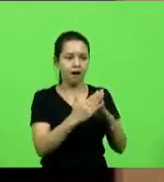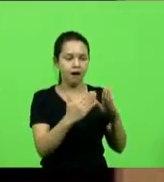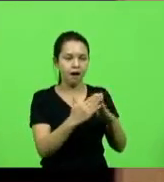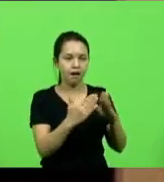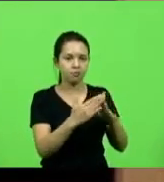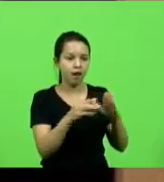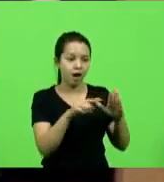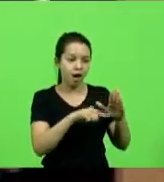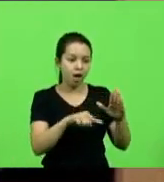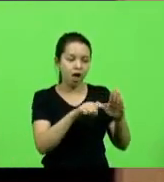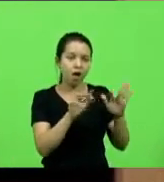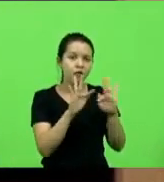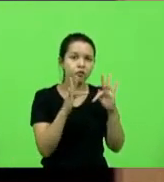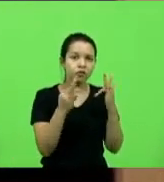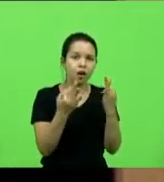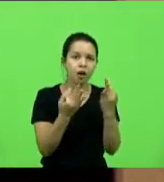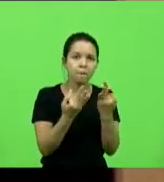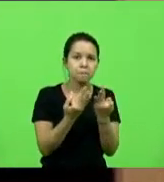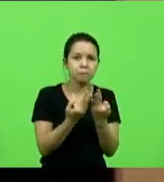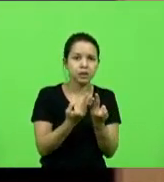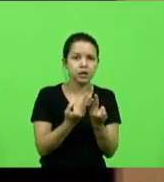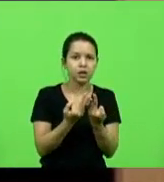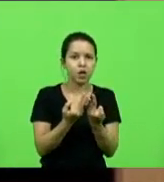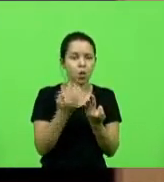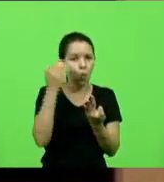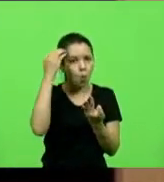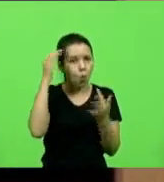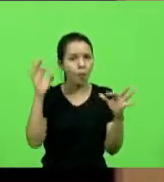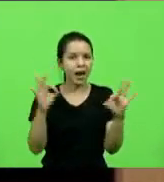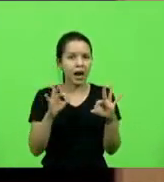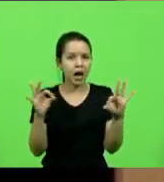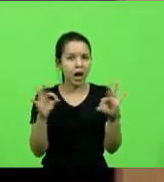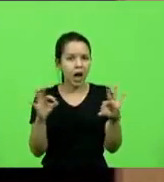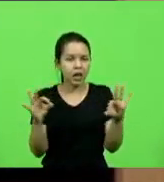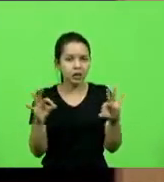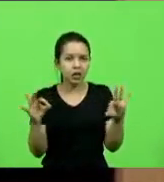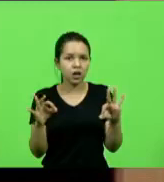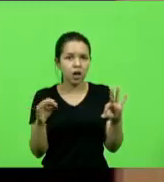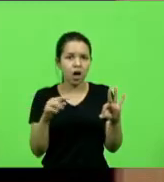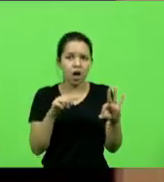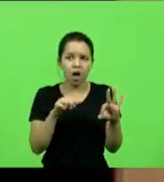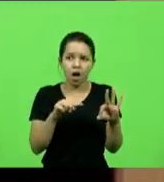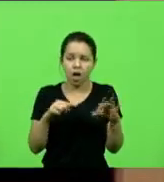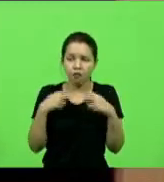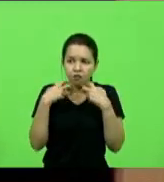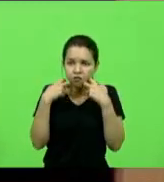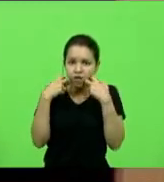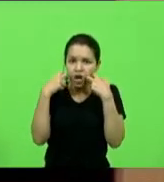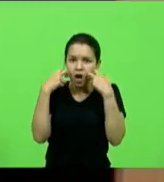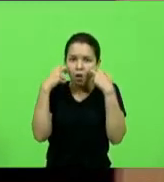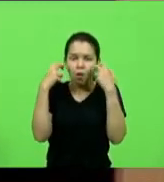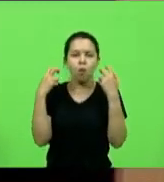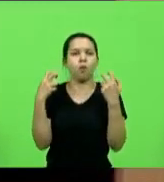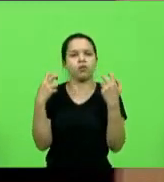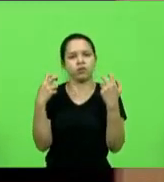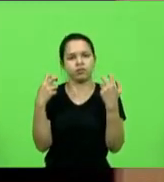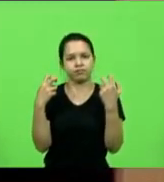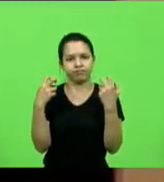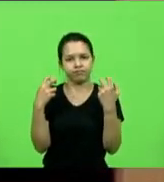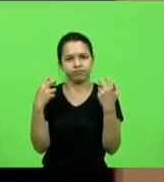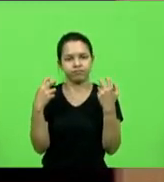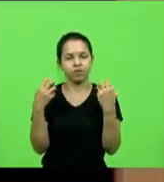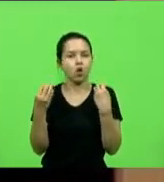vê a sua honra sendo ultrajada e o quanto isso